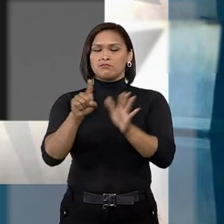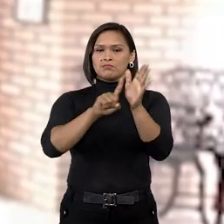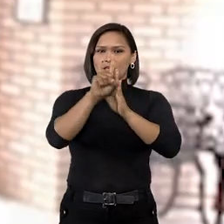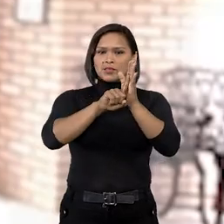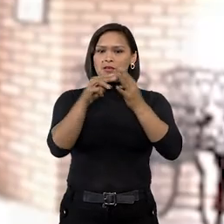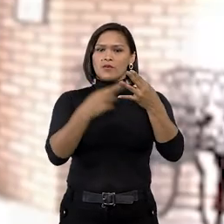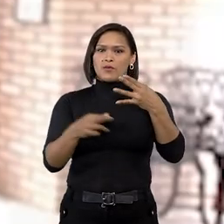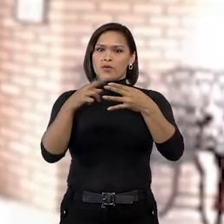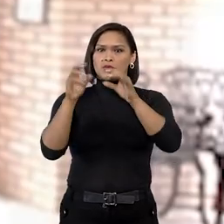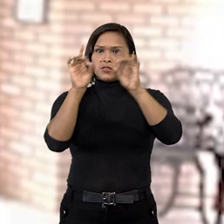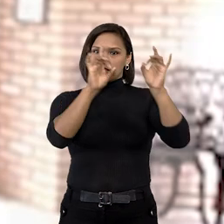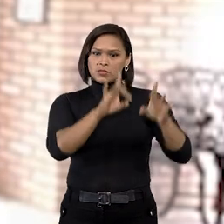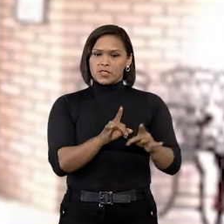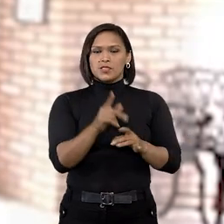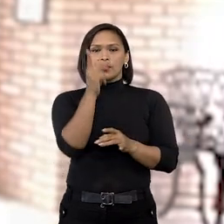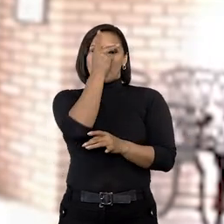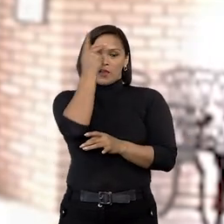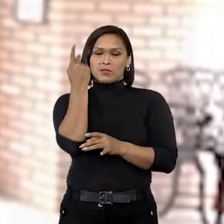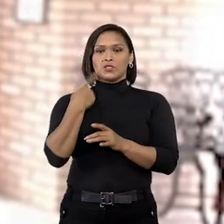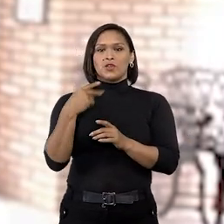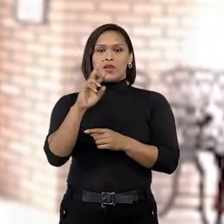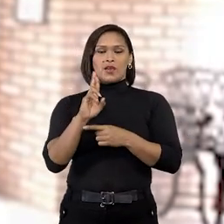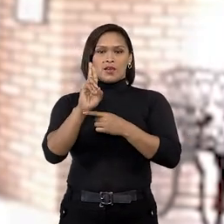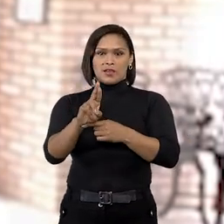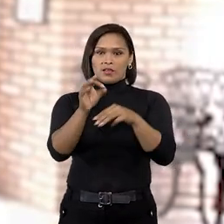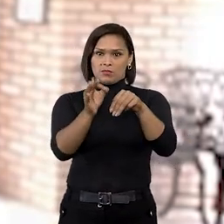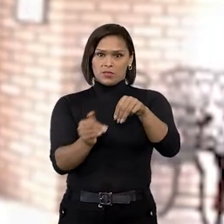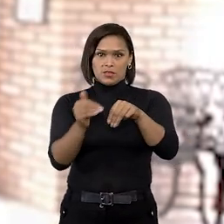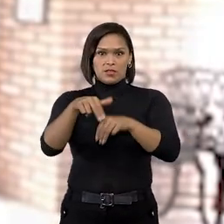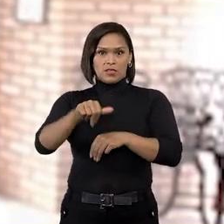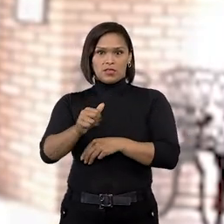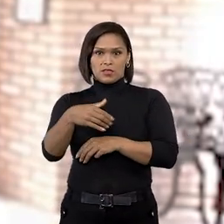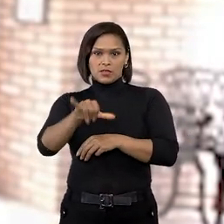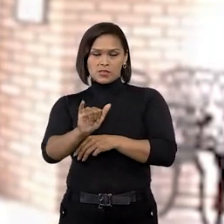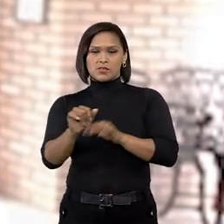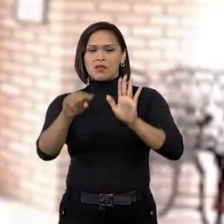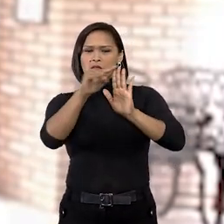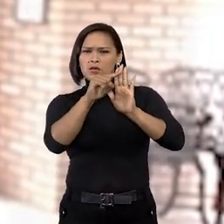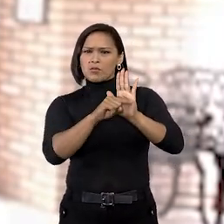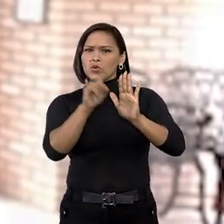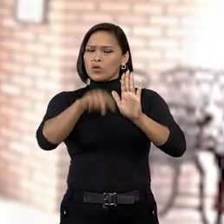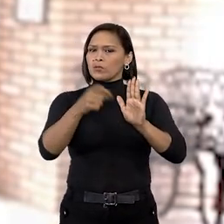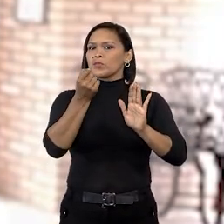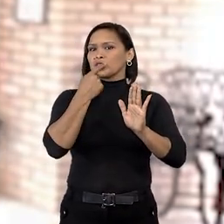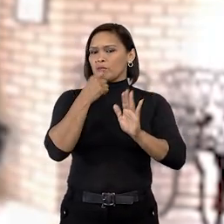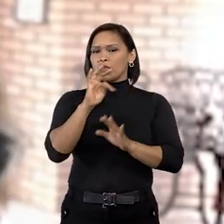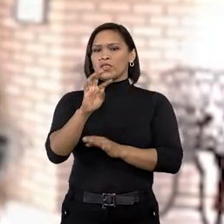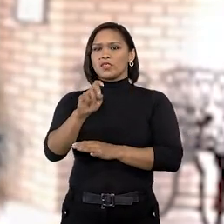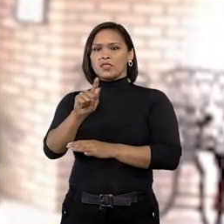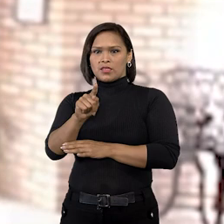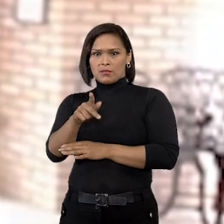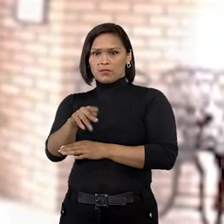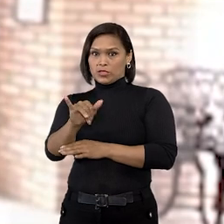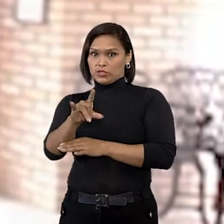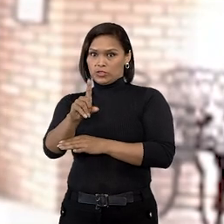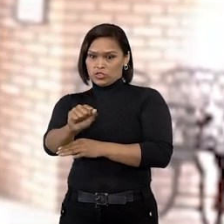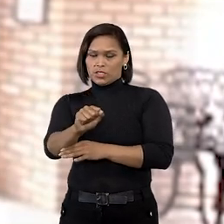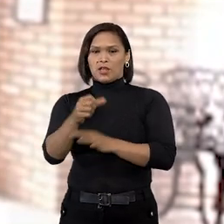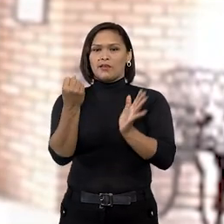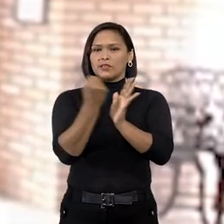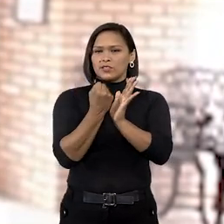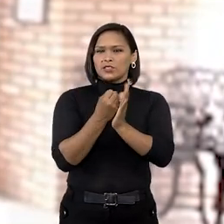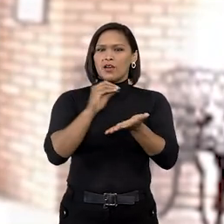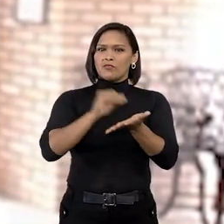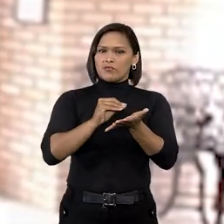analisar o recurso especial da beneficiária, a relatora, ministra Nancy Andrigue, apontou que o medicamento Tepadina, embora ainda não